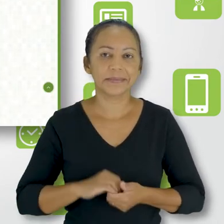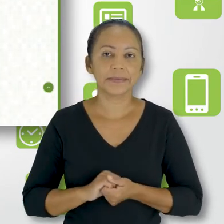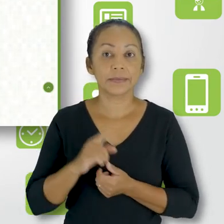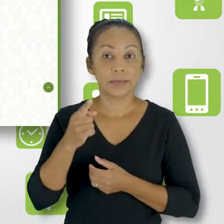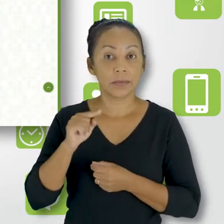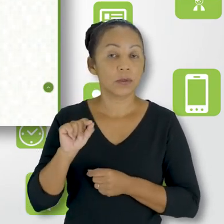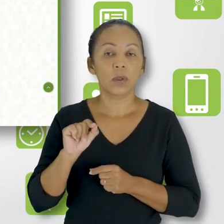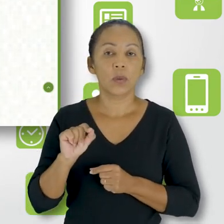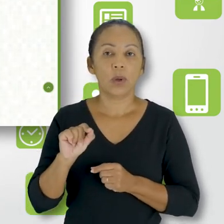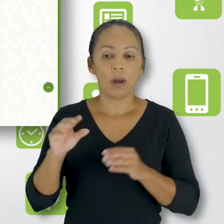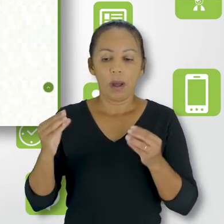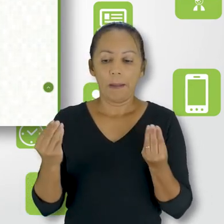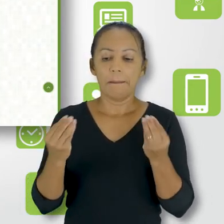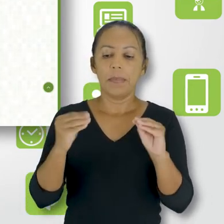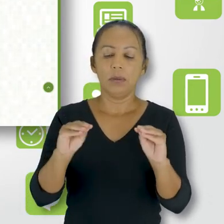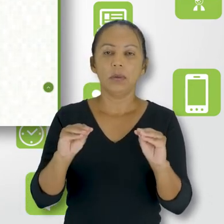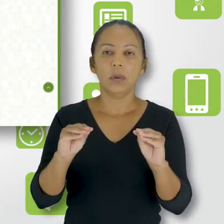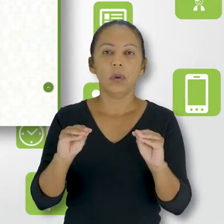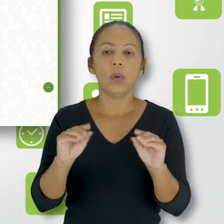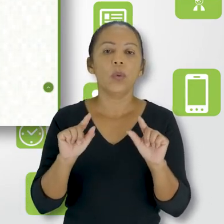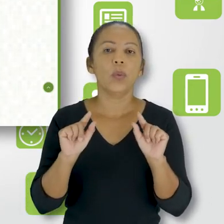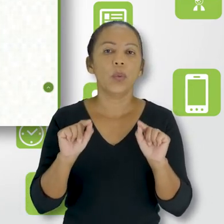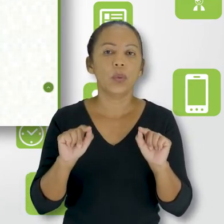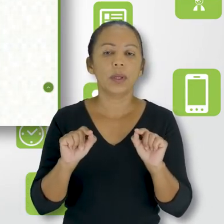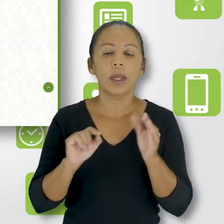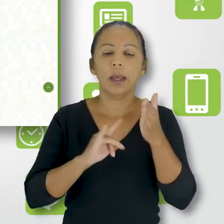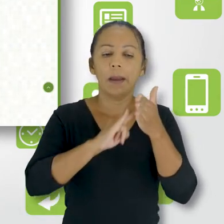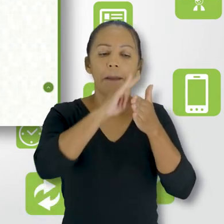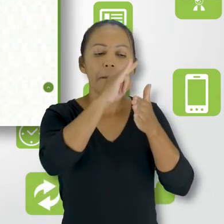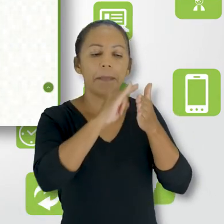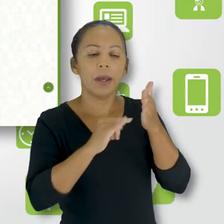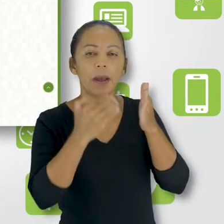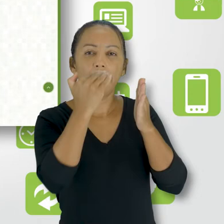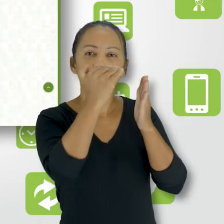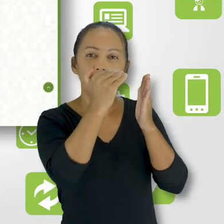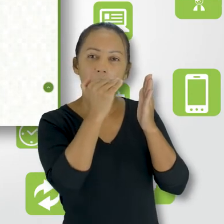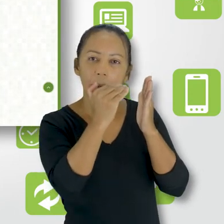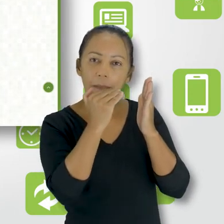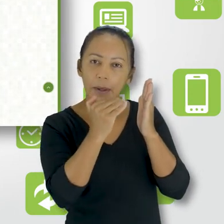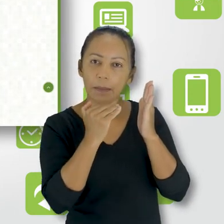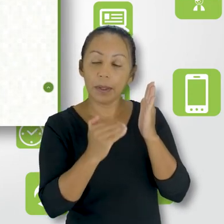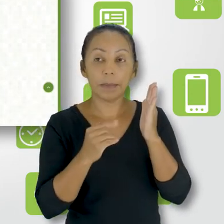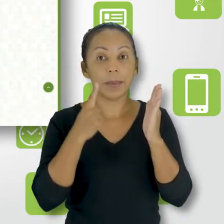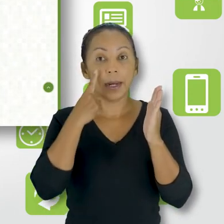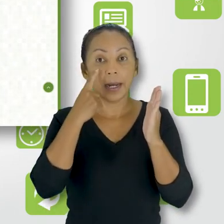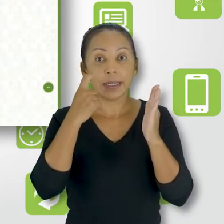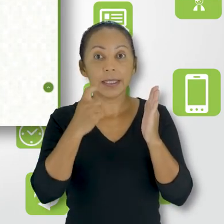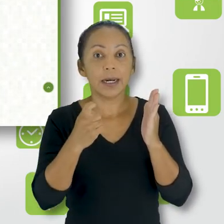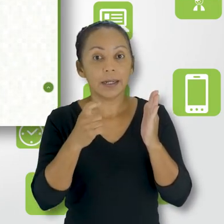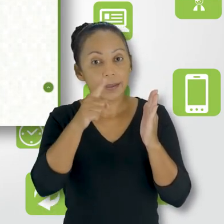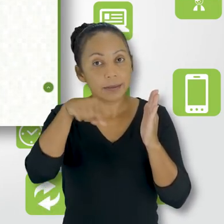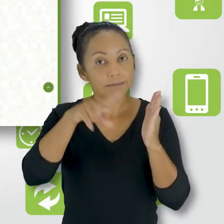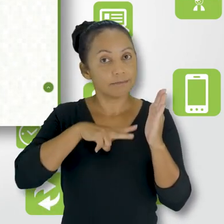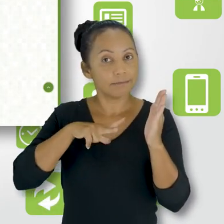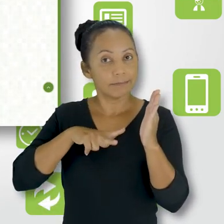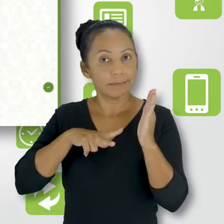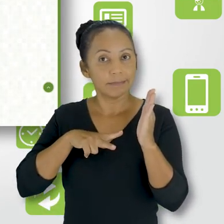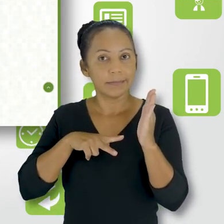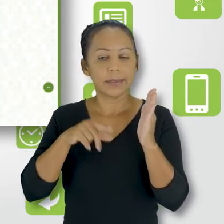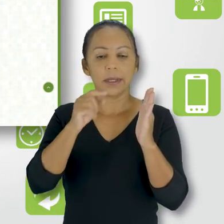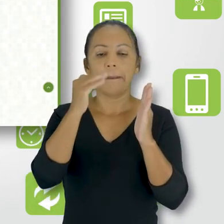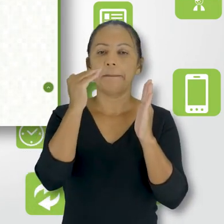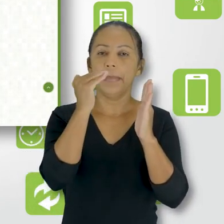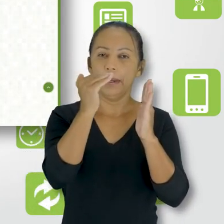interessante aqui, é você preencher sua lista de interesses. É só preencher os seus interesses aqui, dando o Enter, tá certo?